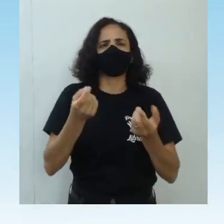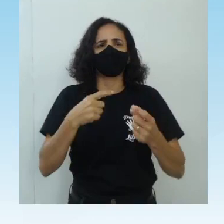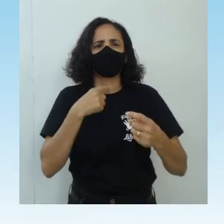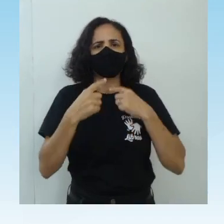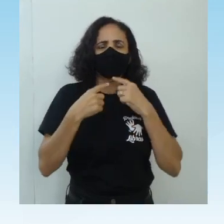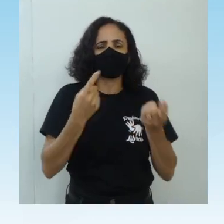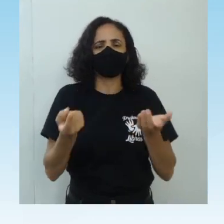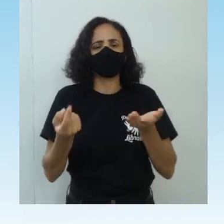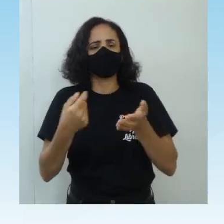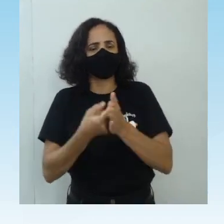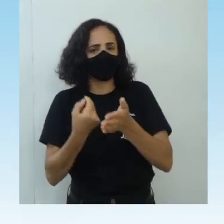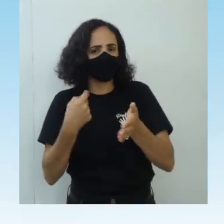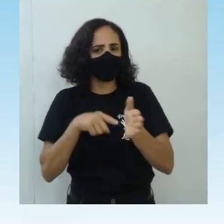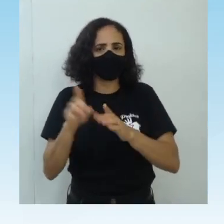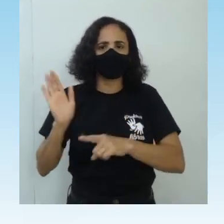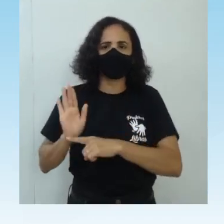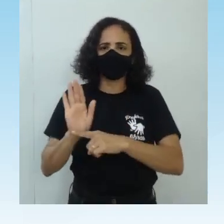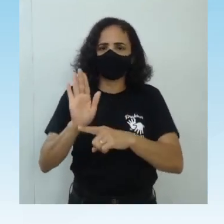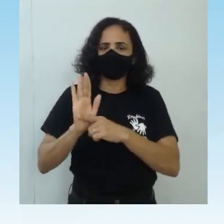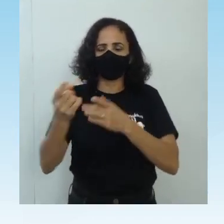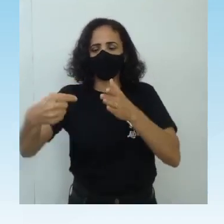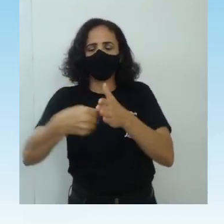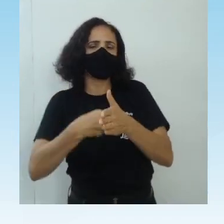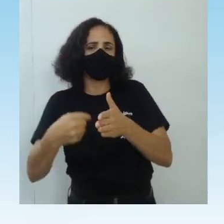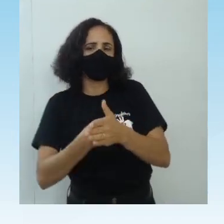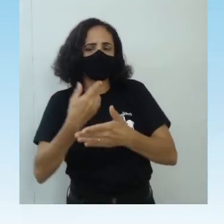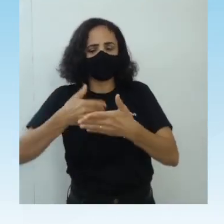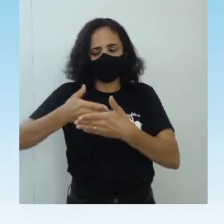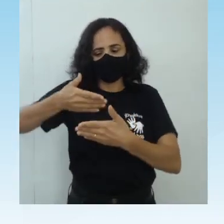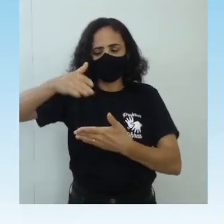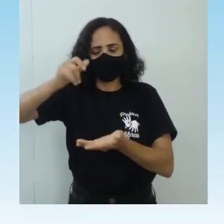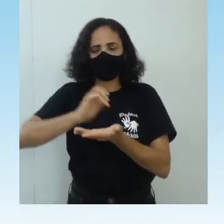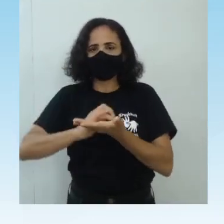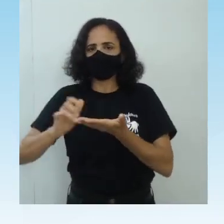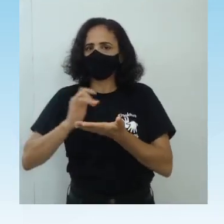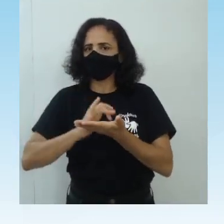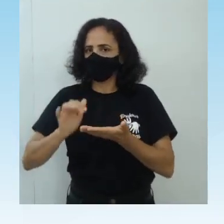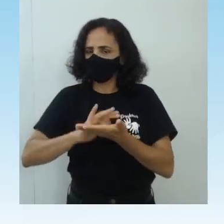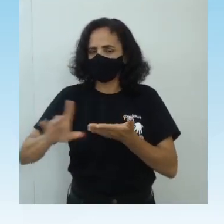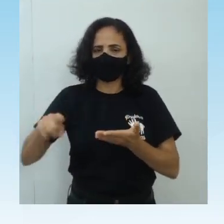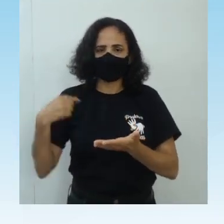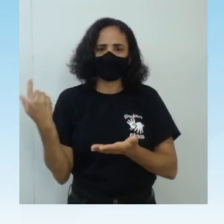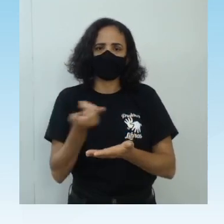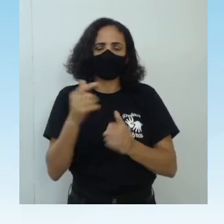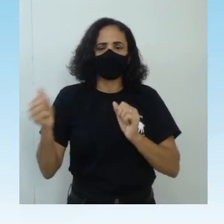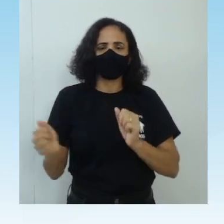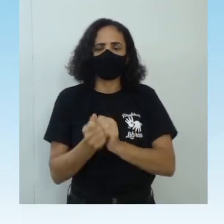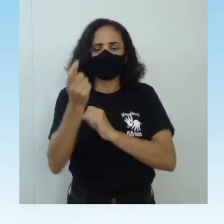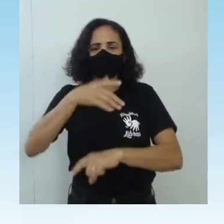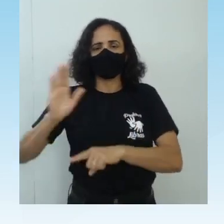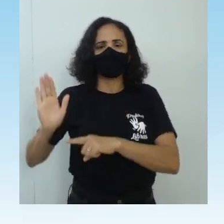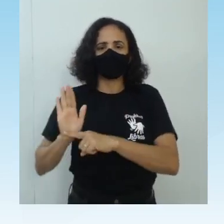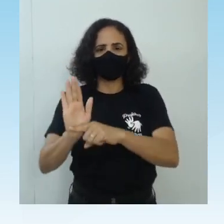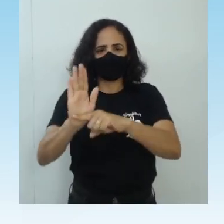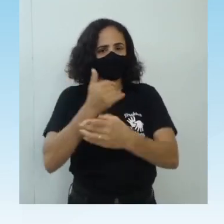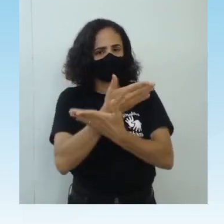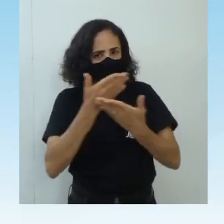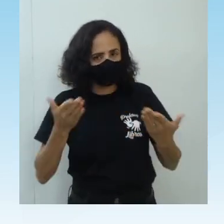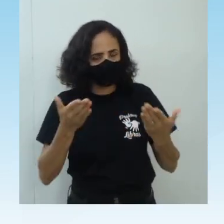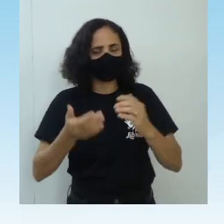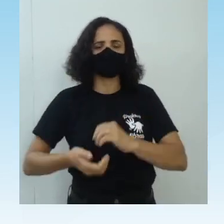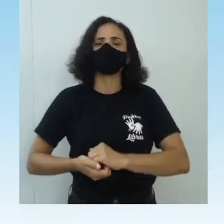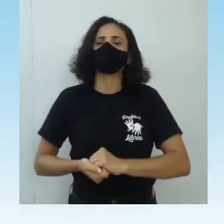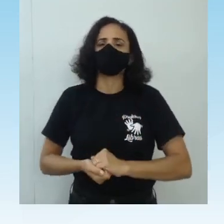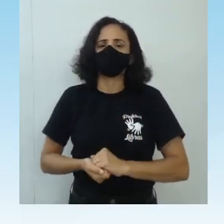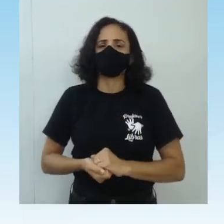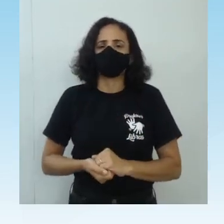compartilhar as informações, perguntar alguma coisa, comentar, comentários, estamos à sua disposição, tá bom? Não